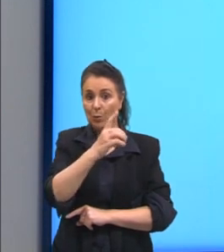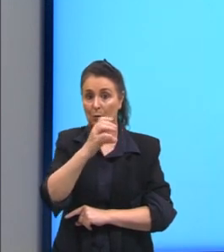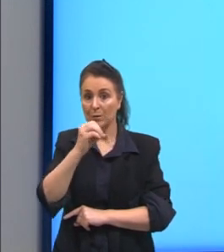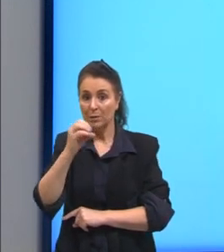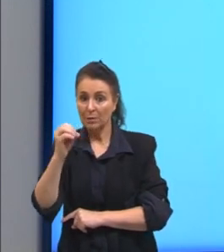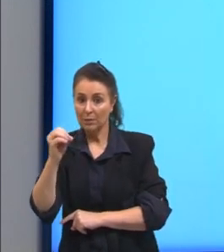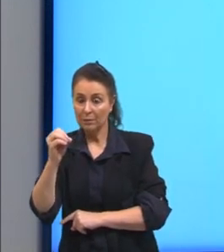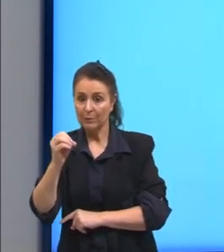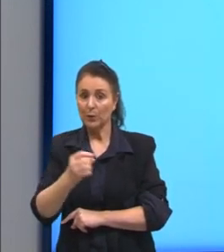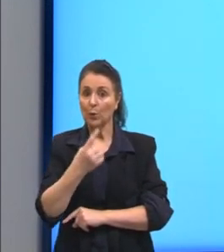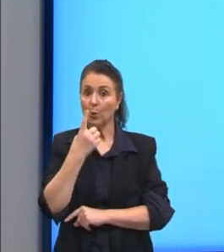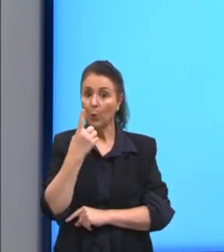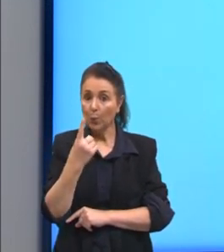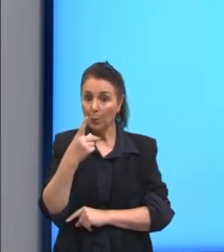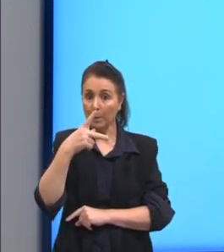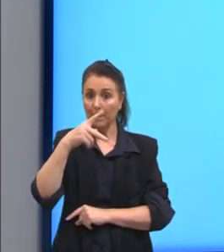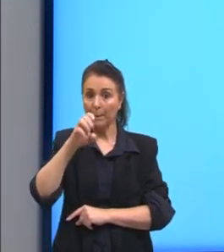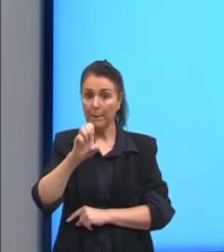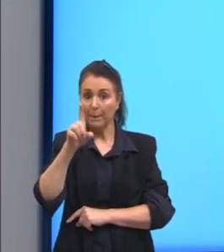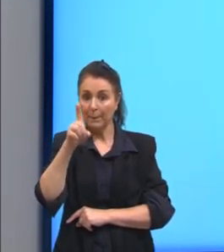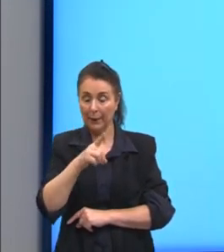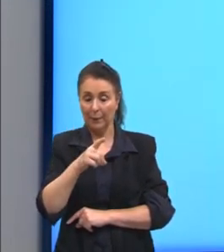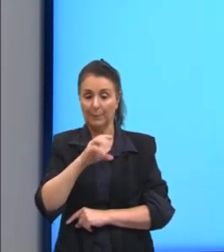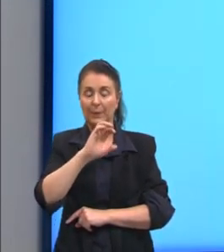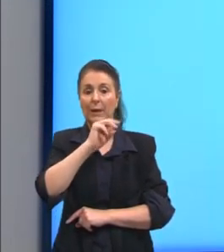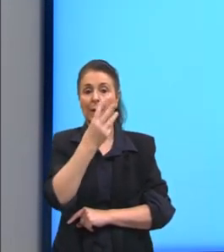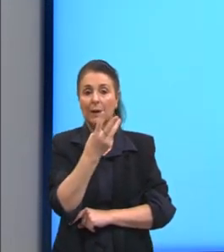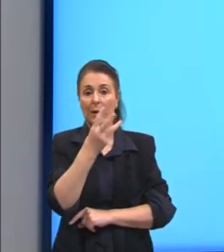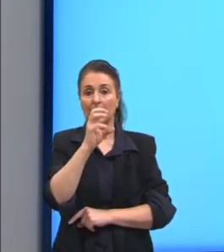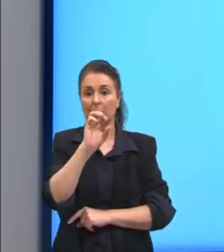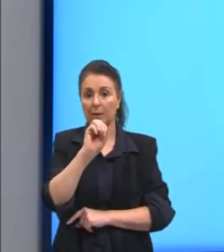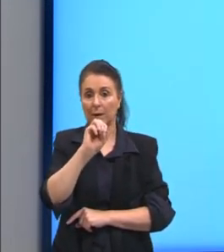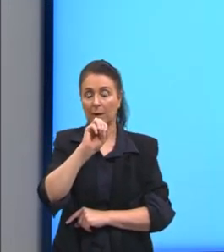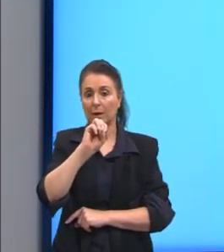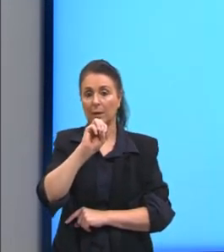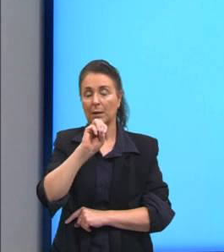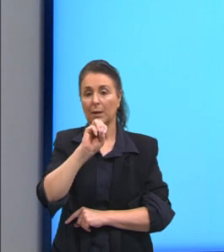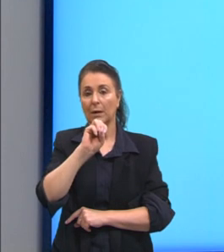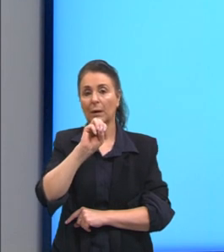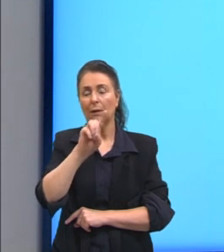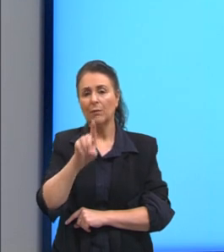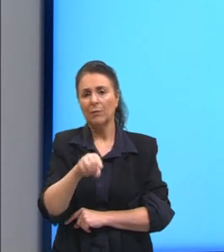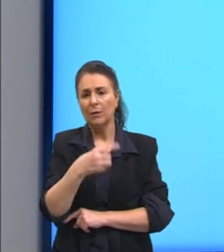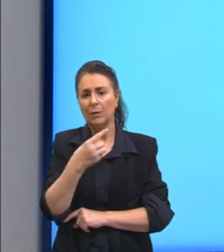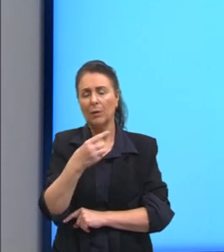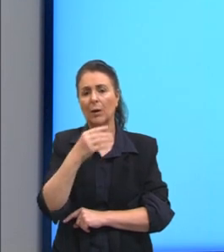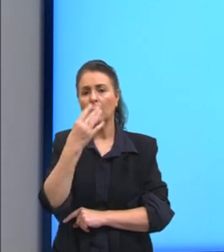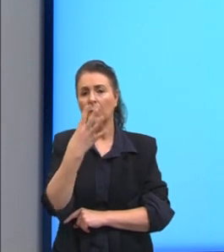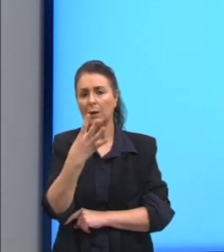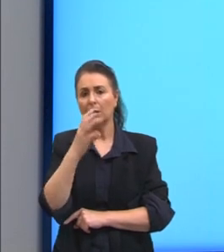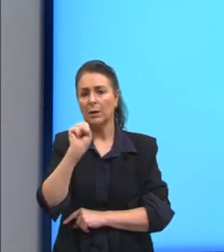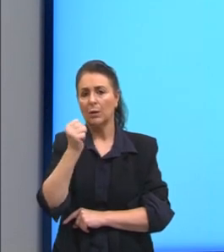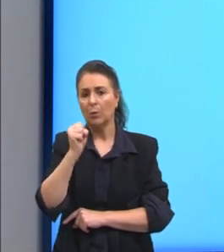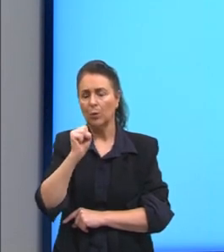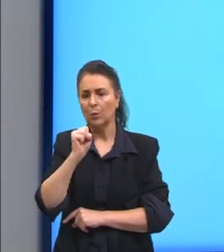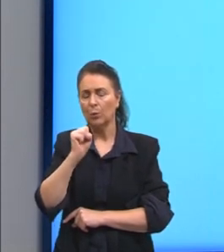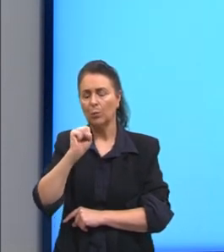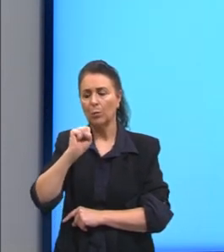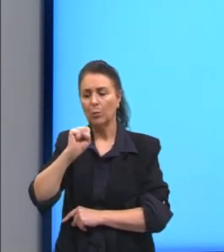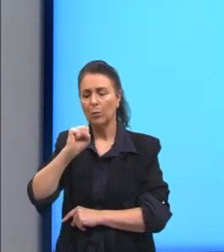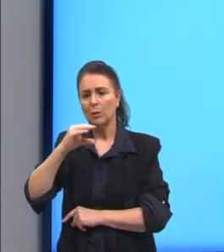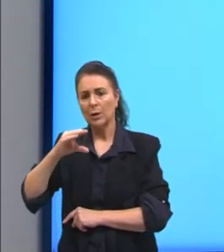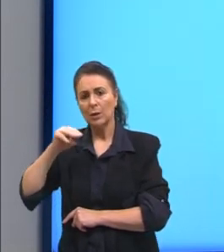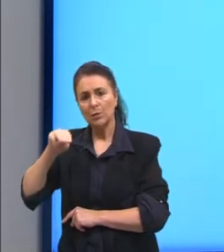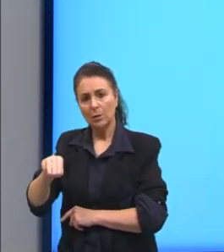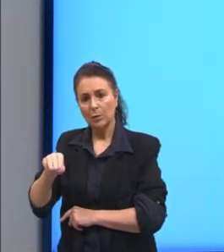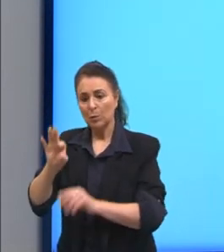um pé equivale a 30,48 centímetros. De novo, simplificamos